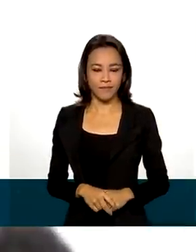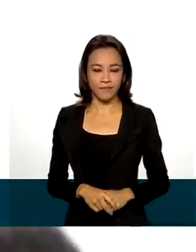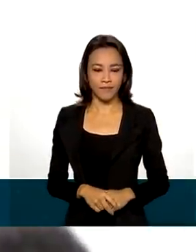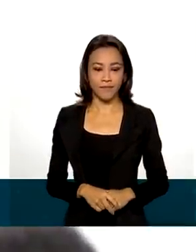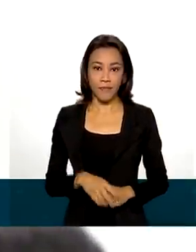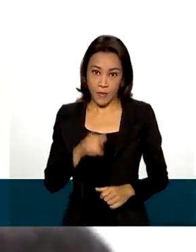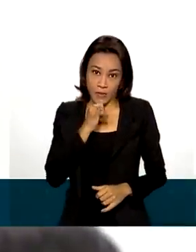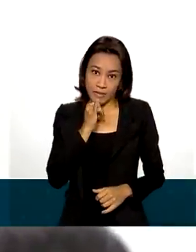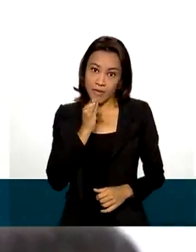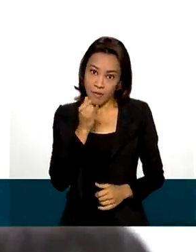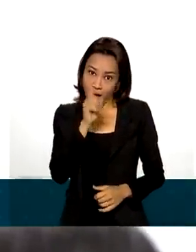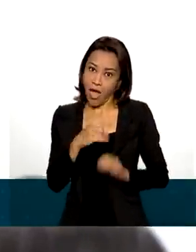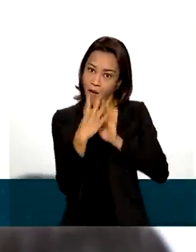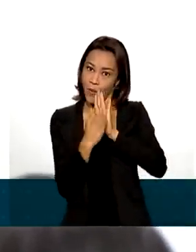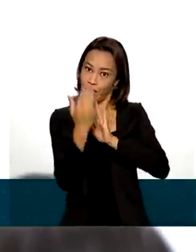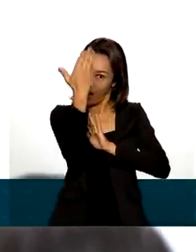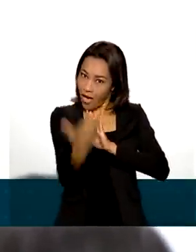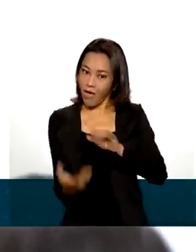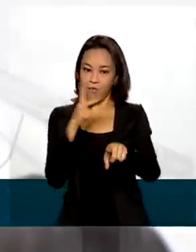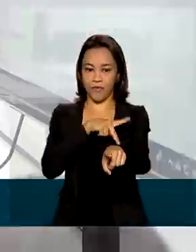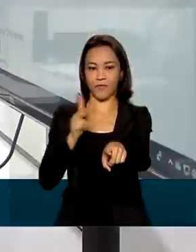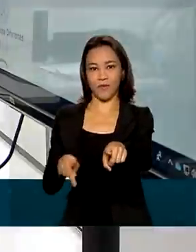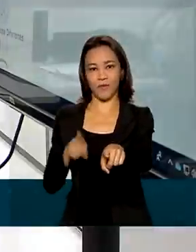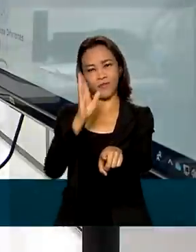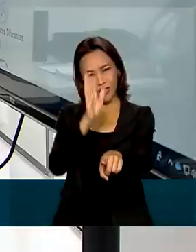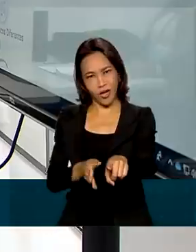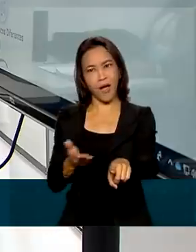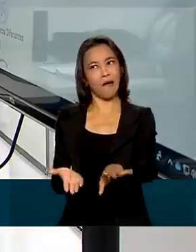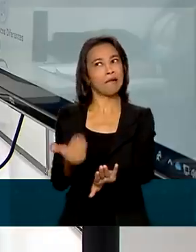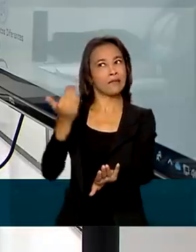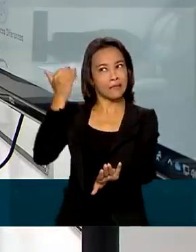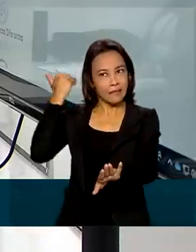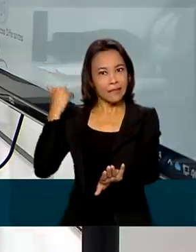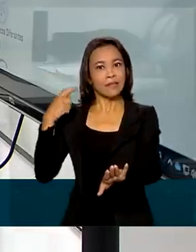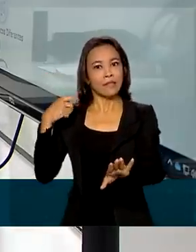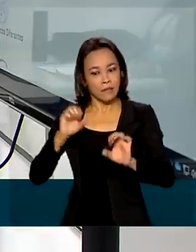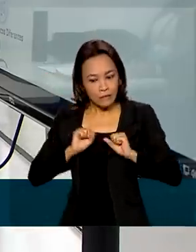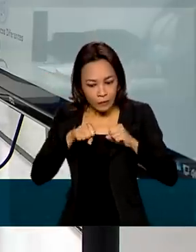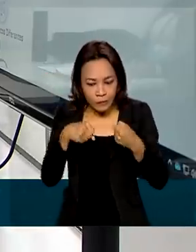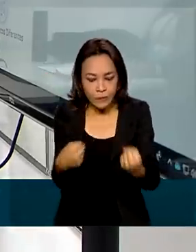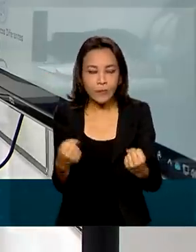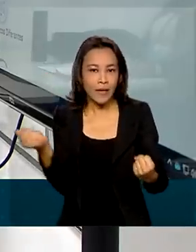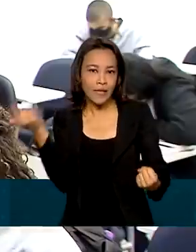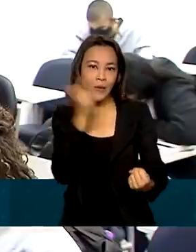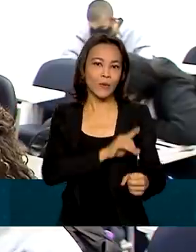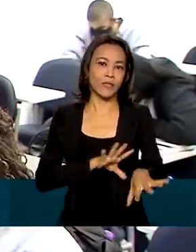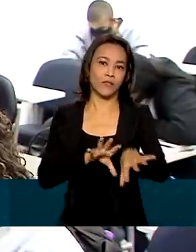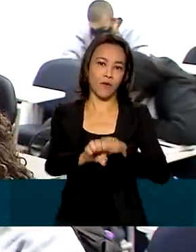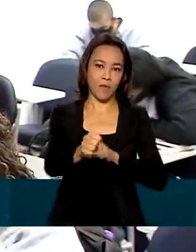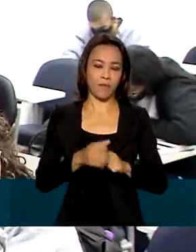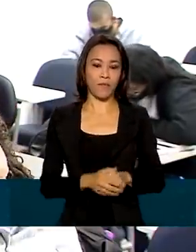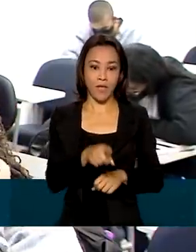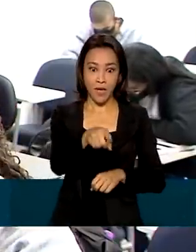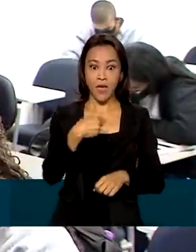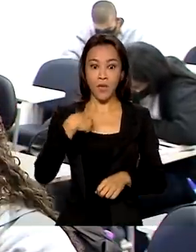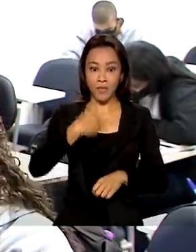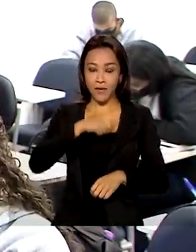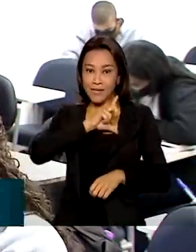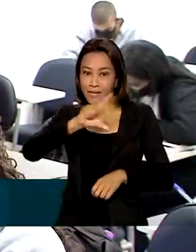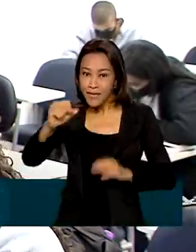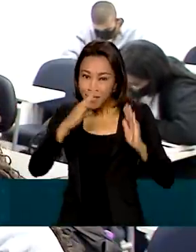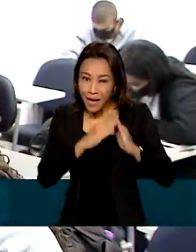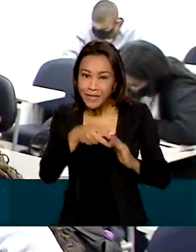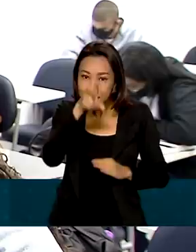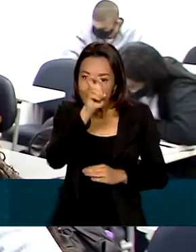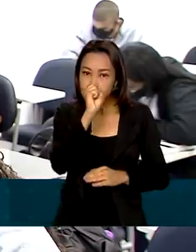O exemplo vem do próprio professor, que já precisou se dedicar muito até se formar. Eu tinha que sair de casa às 5